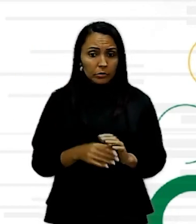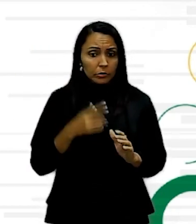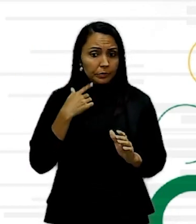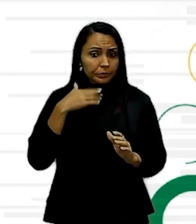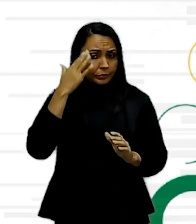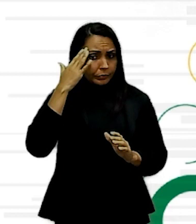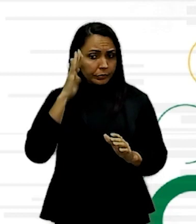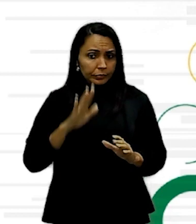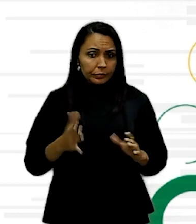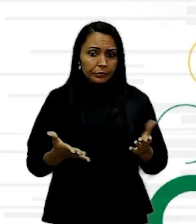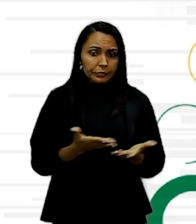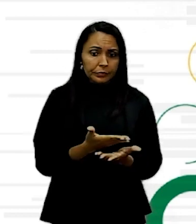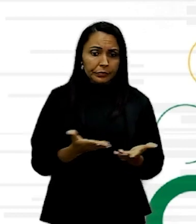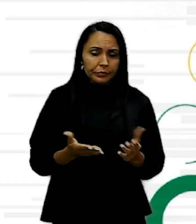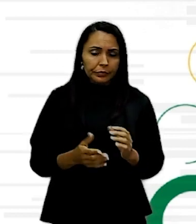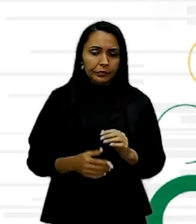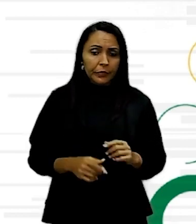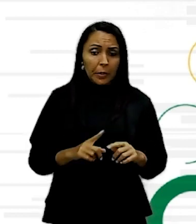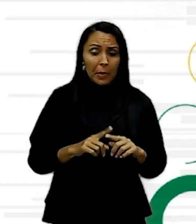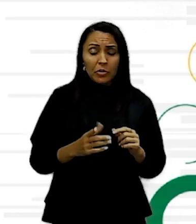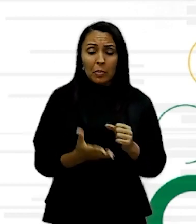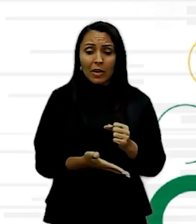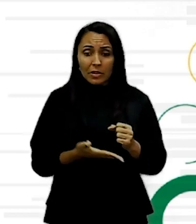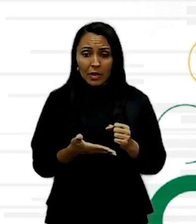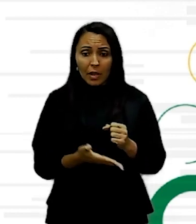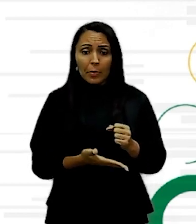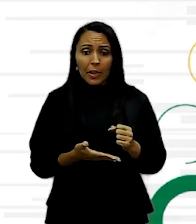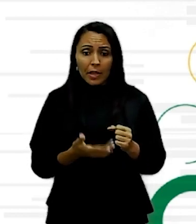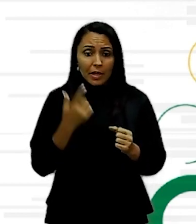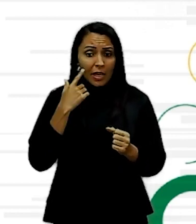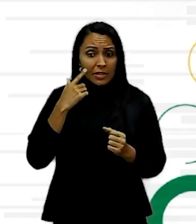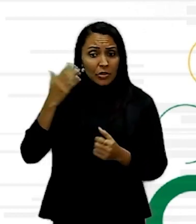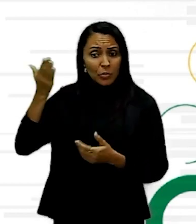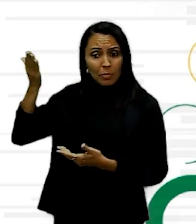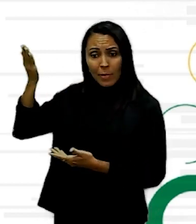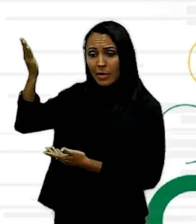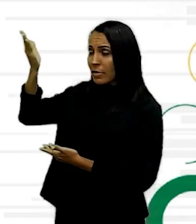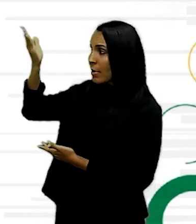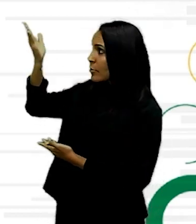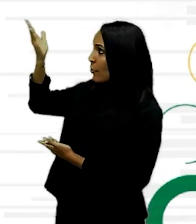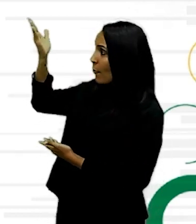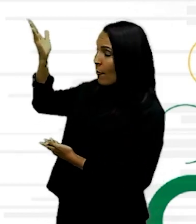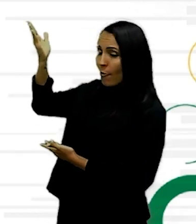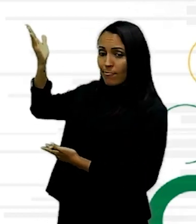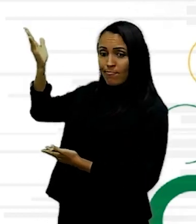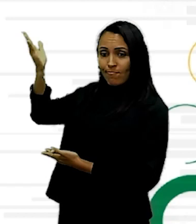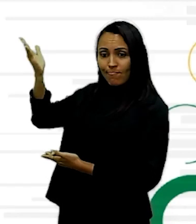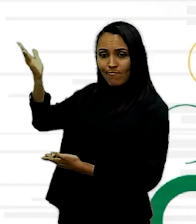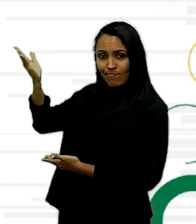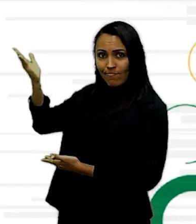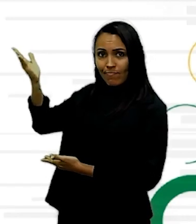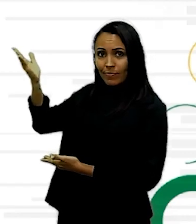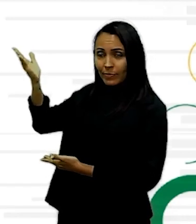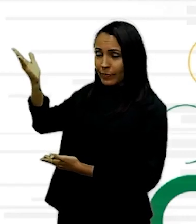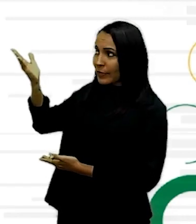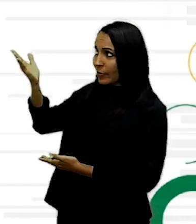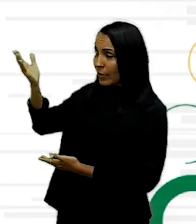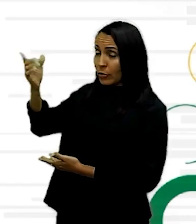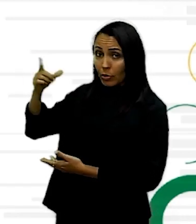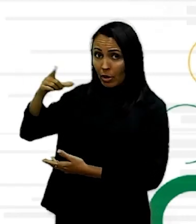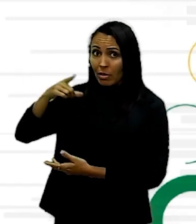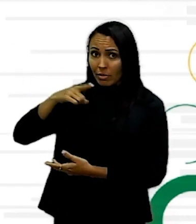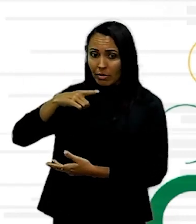de sereifa Mas basicamente Uma sereifa São essas perninhas aqui Está vendo que o T Ele tem uns